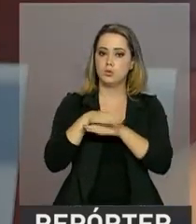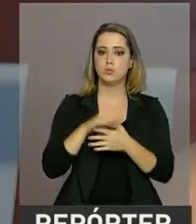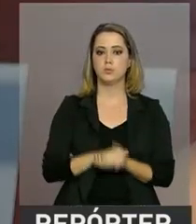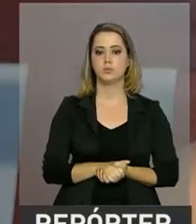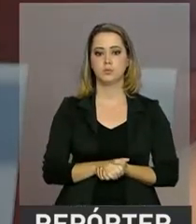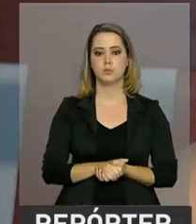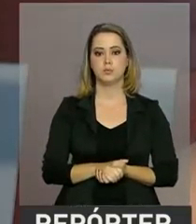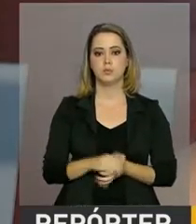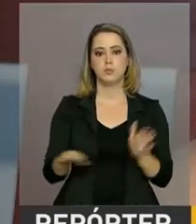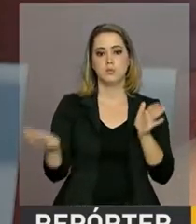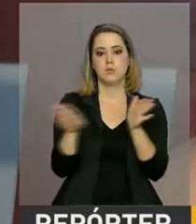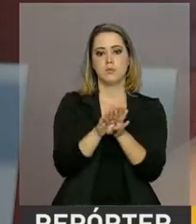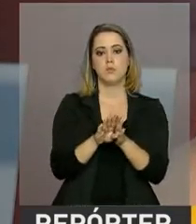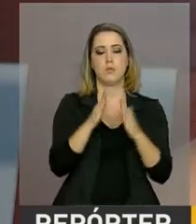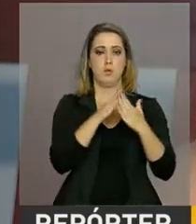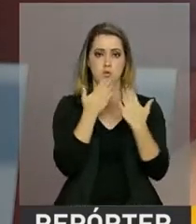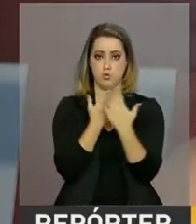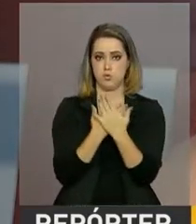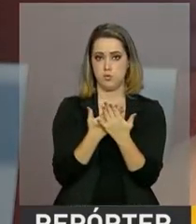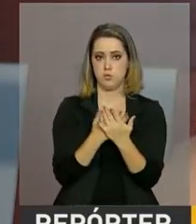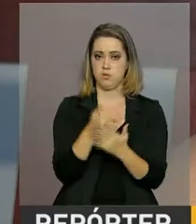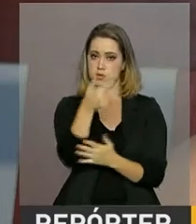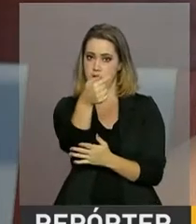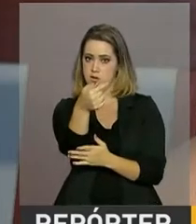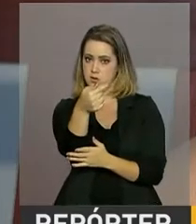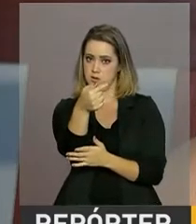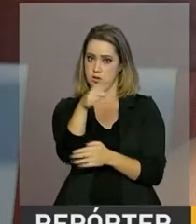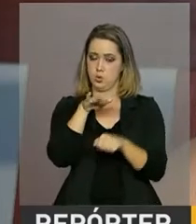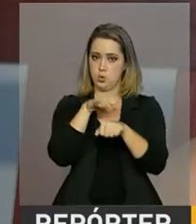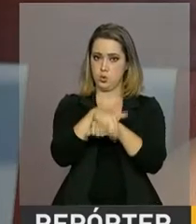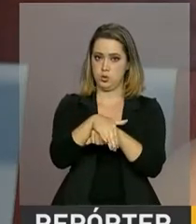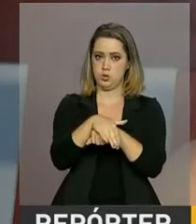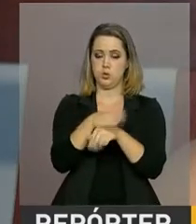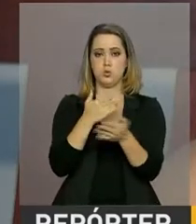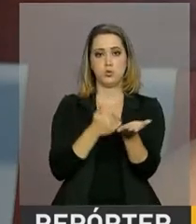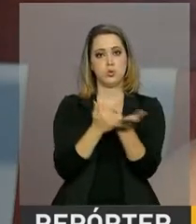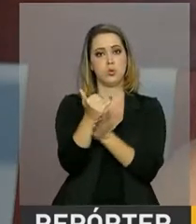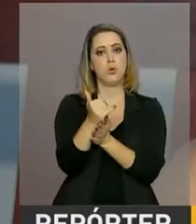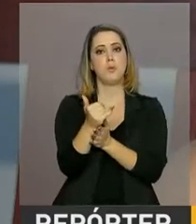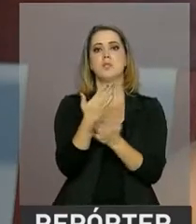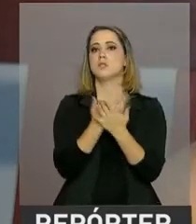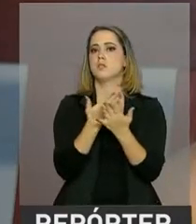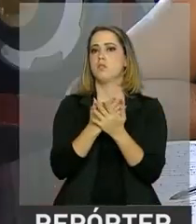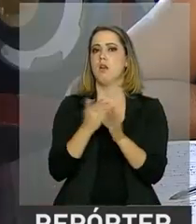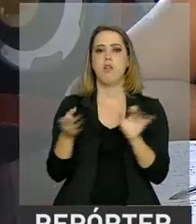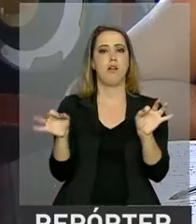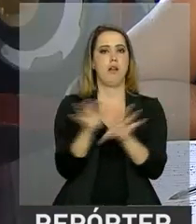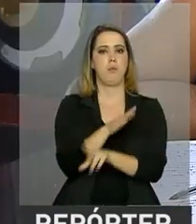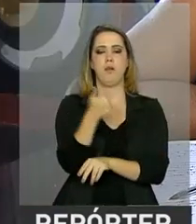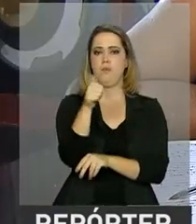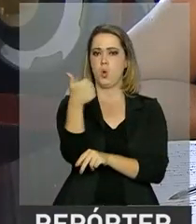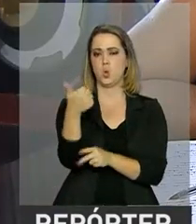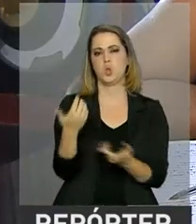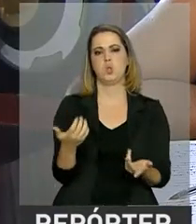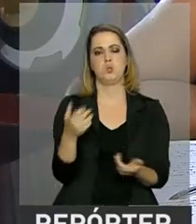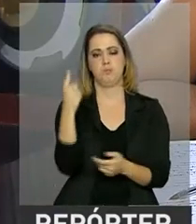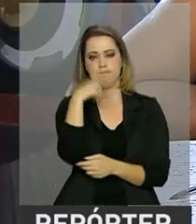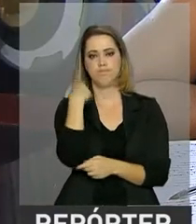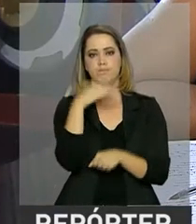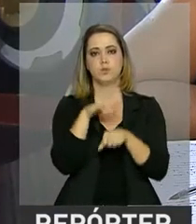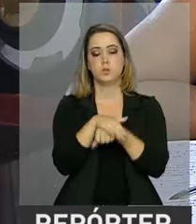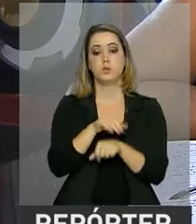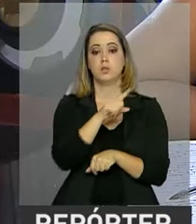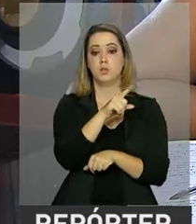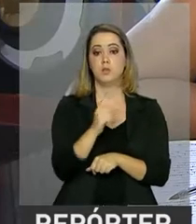Eu chegava da escola, aí com sete horas eu começava a estudar e parava onze horas meia-noite. A maior nota da Gabriela